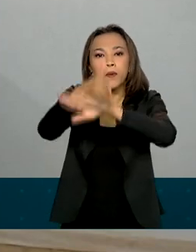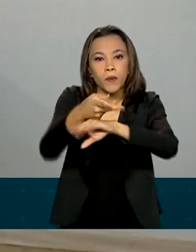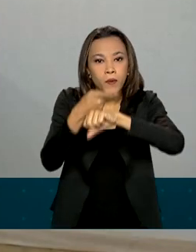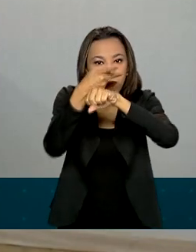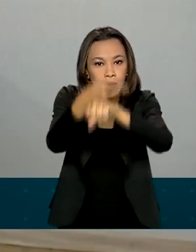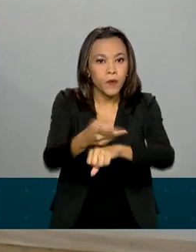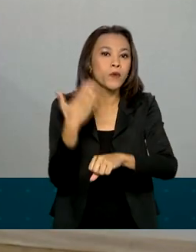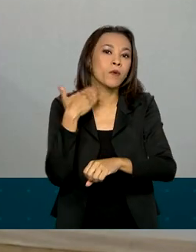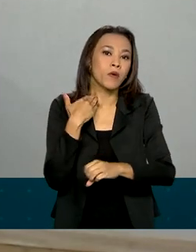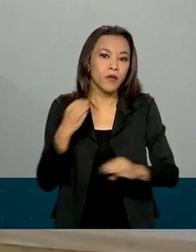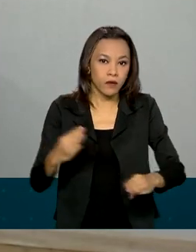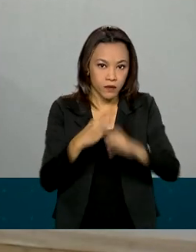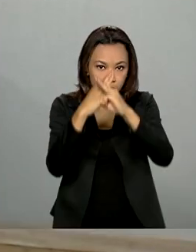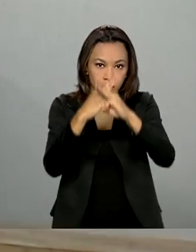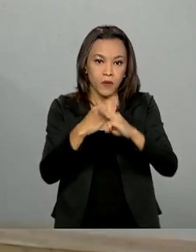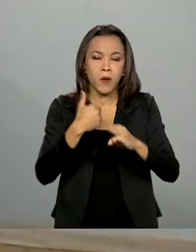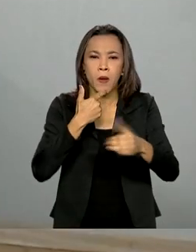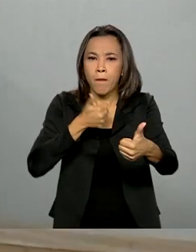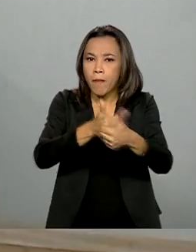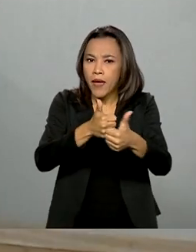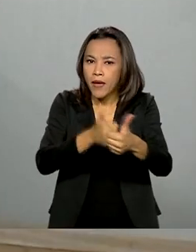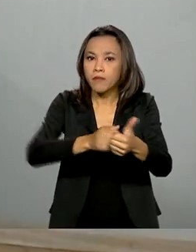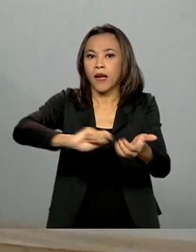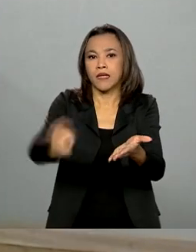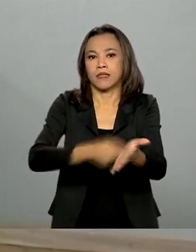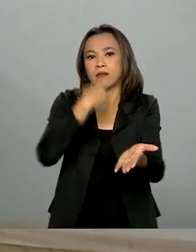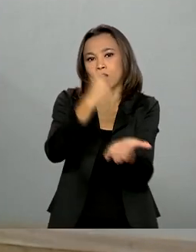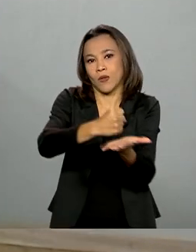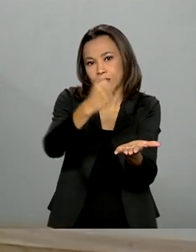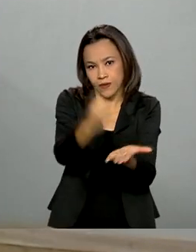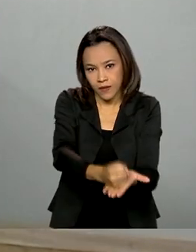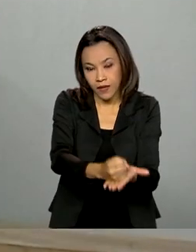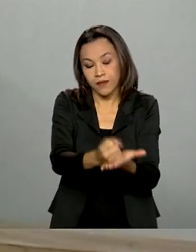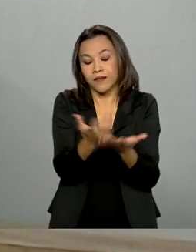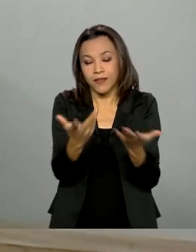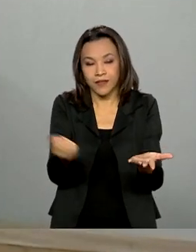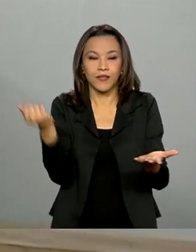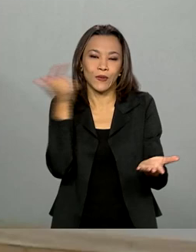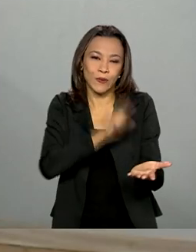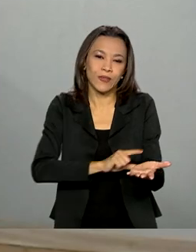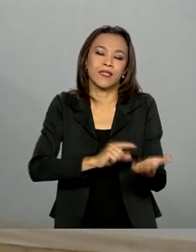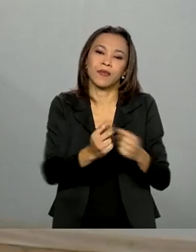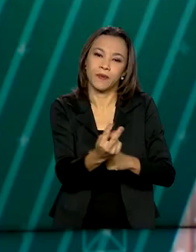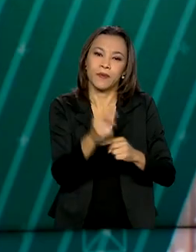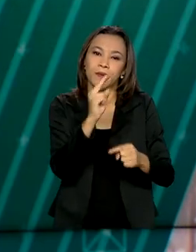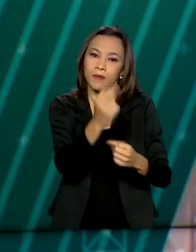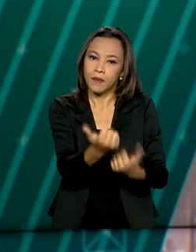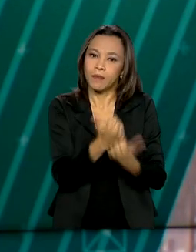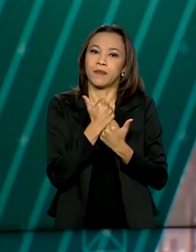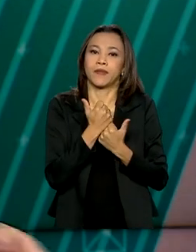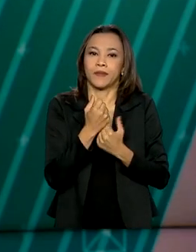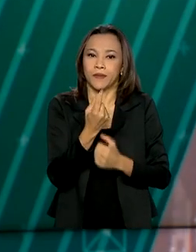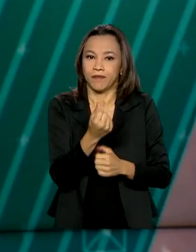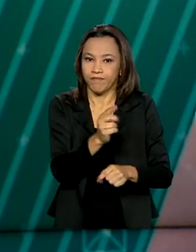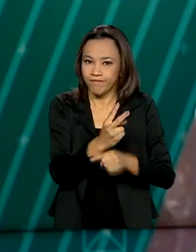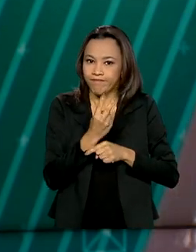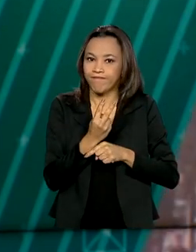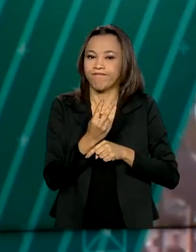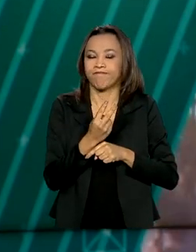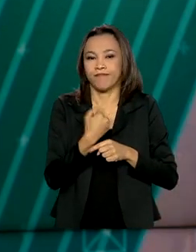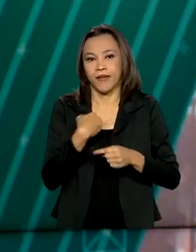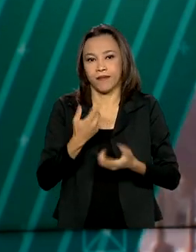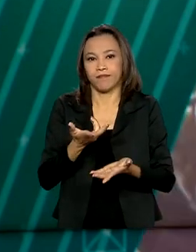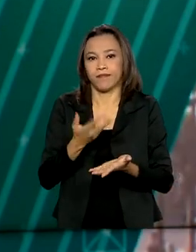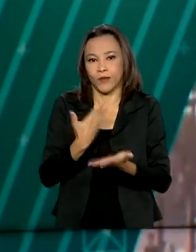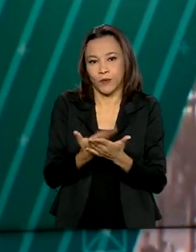Federal mais próxima para assinar o contrato e, assim, obter o financiamento. E foi prorrogado